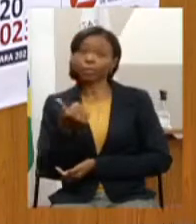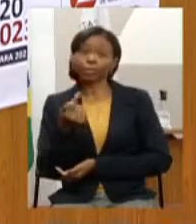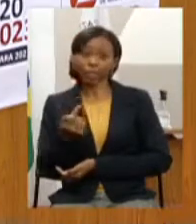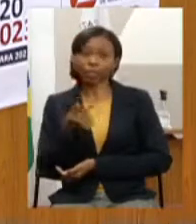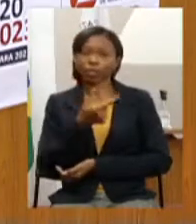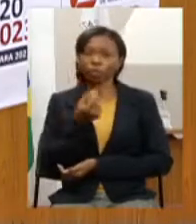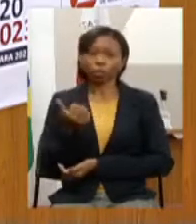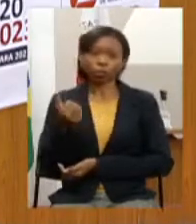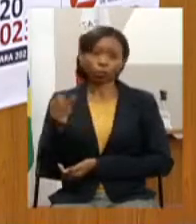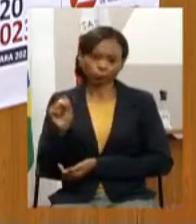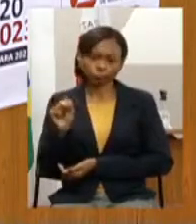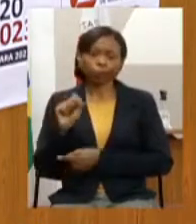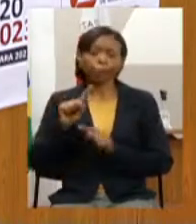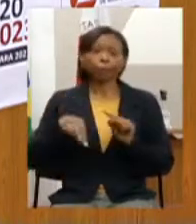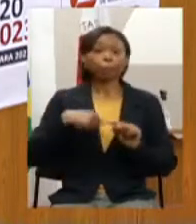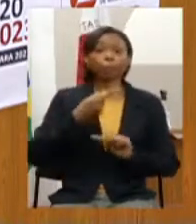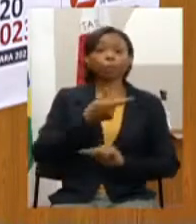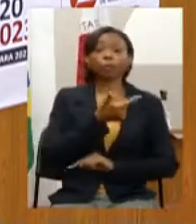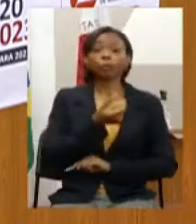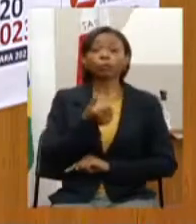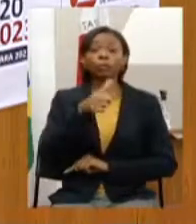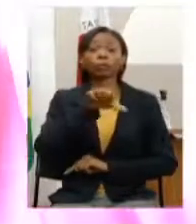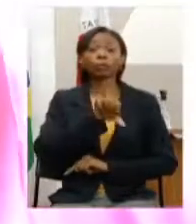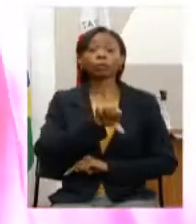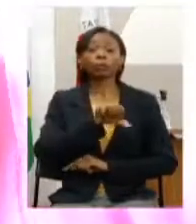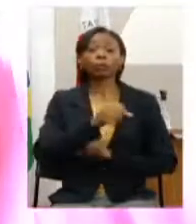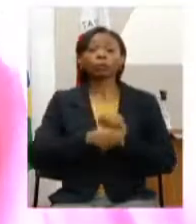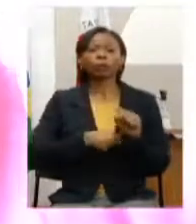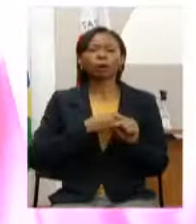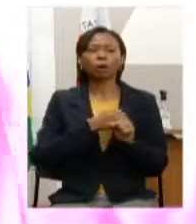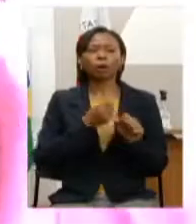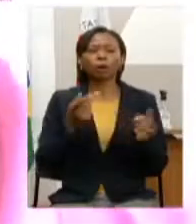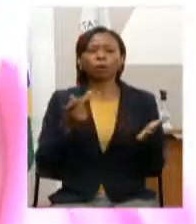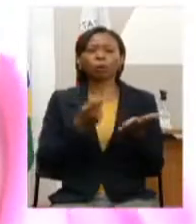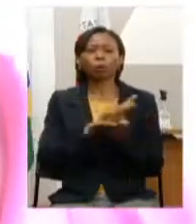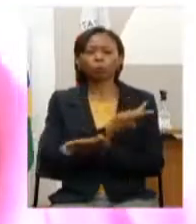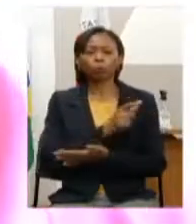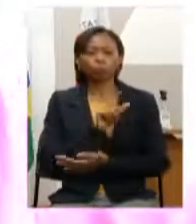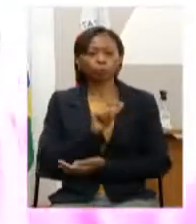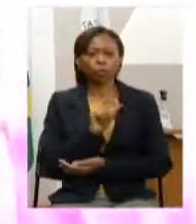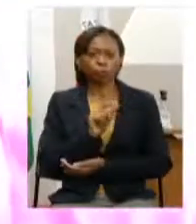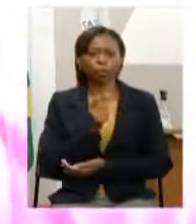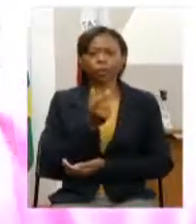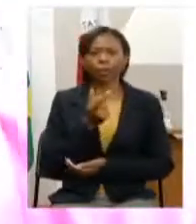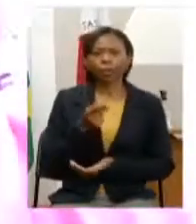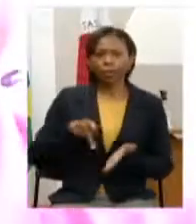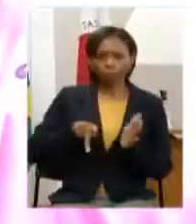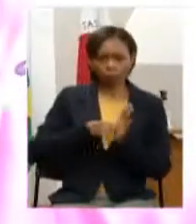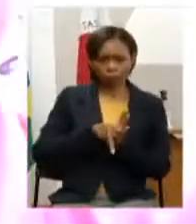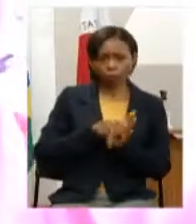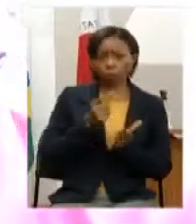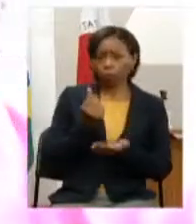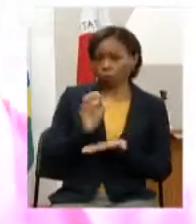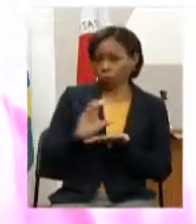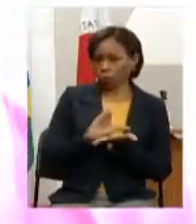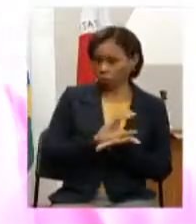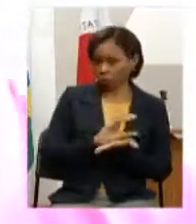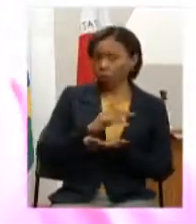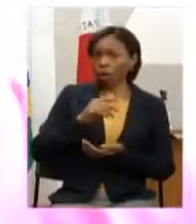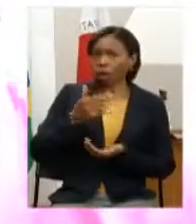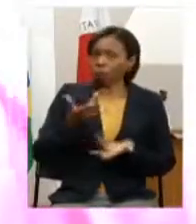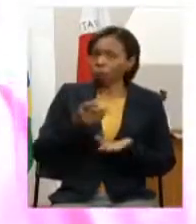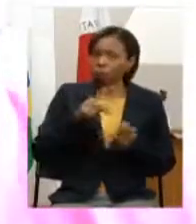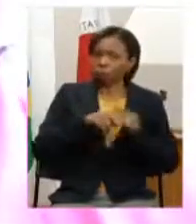2019 aconteceu de que essa parte do recurso do Estado ele não veio esse ano está